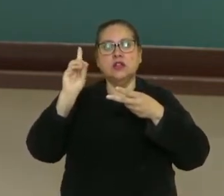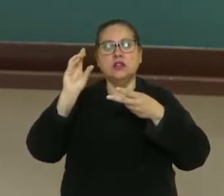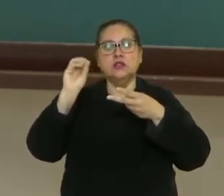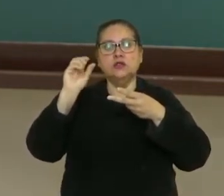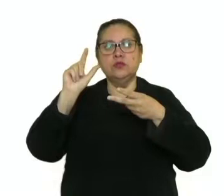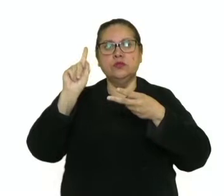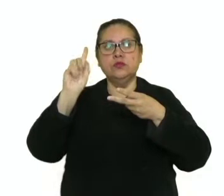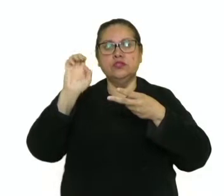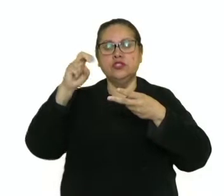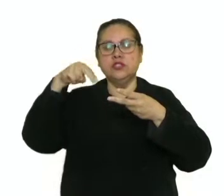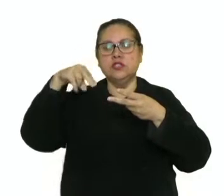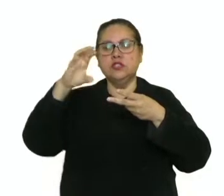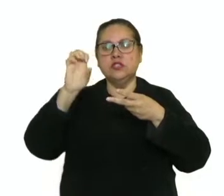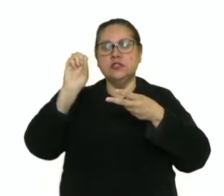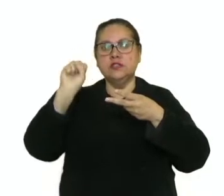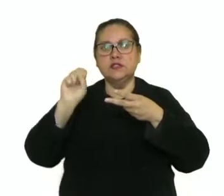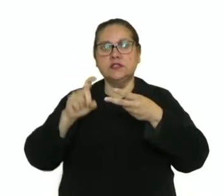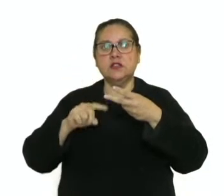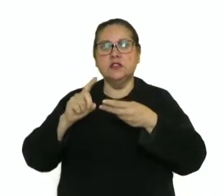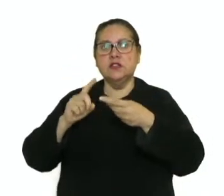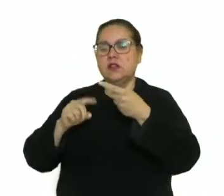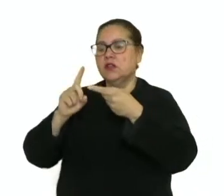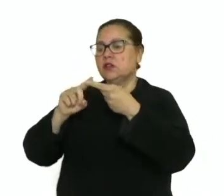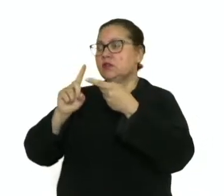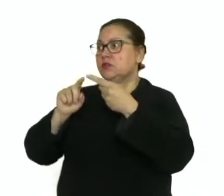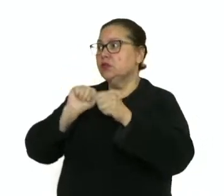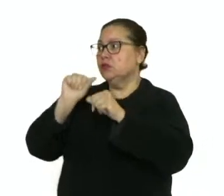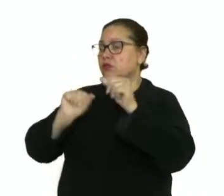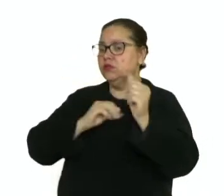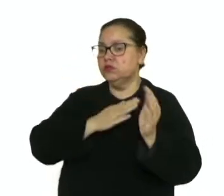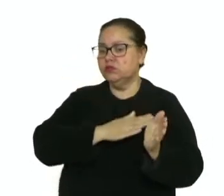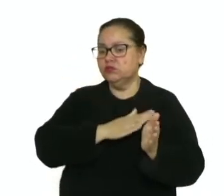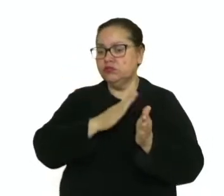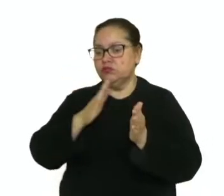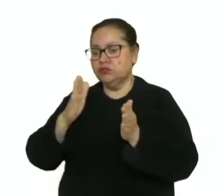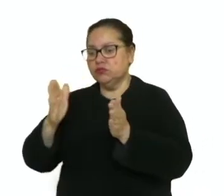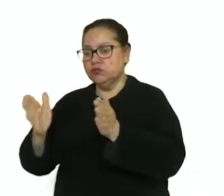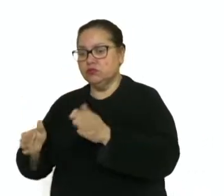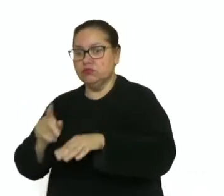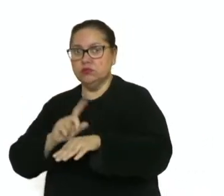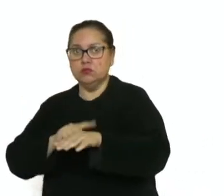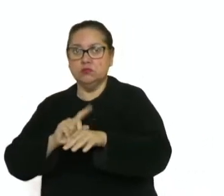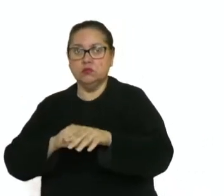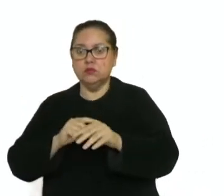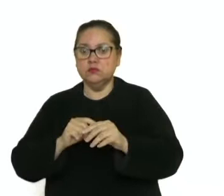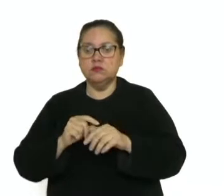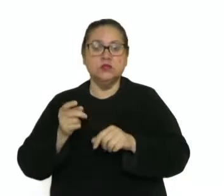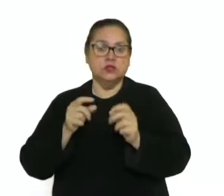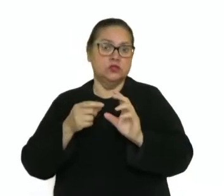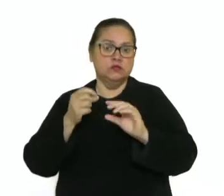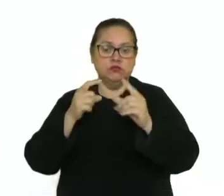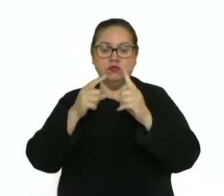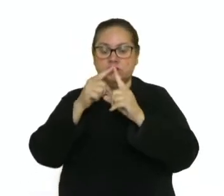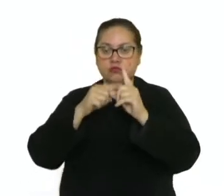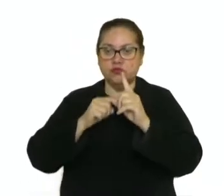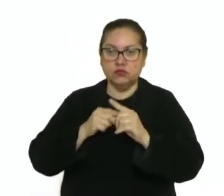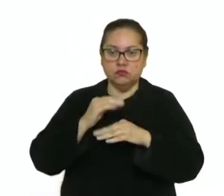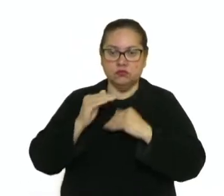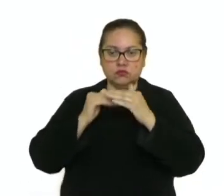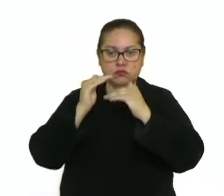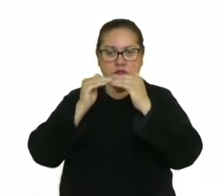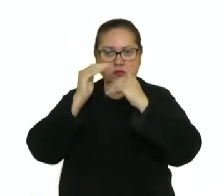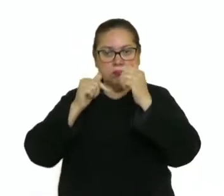onde a anagênese são mudanças que ocorrem ao longo do tempo em determinada espécie que vão se acumulando, são